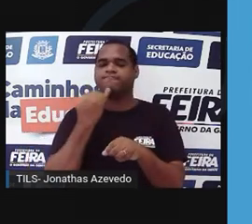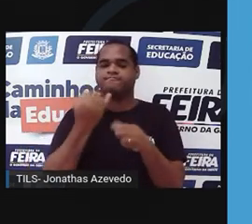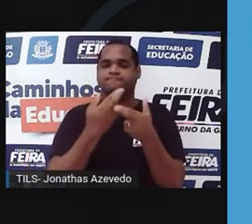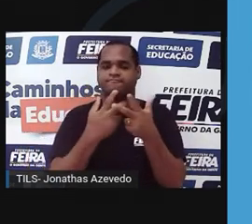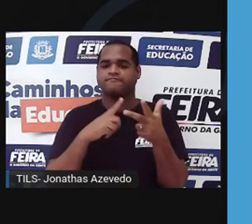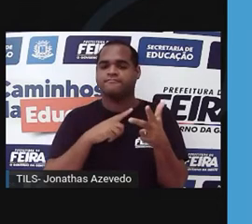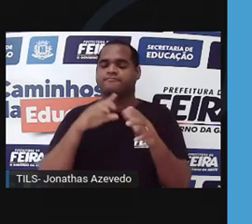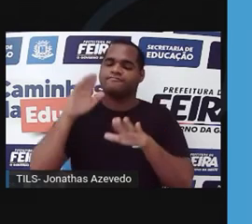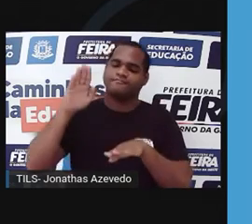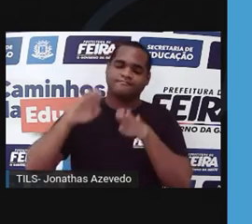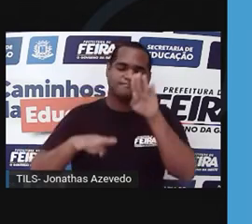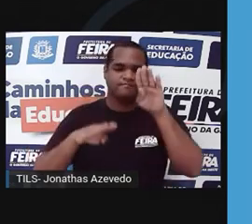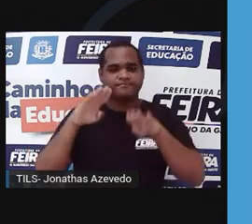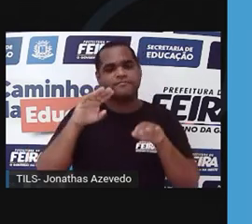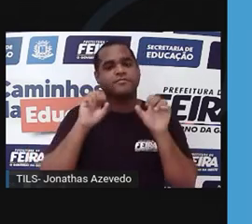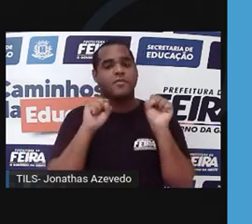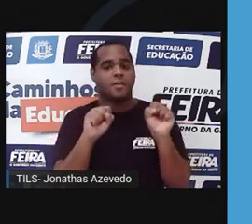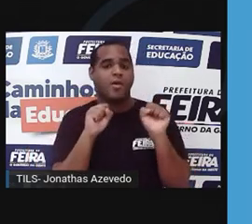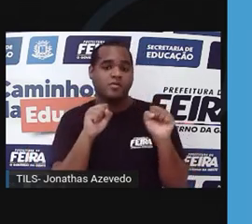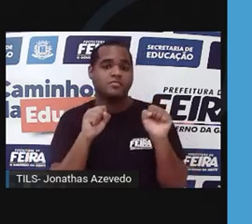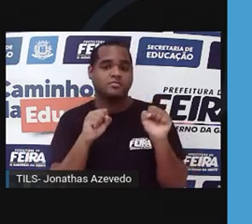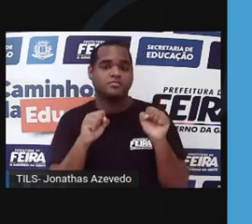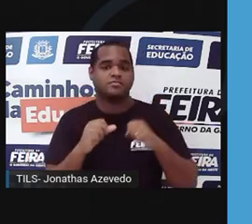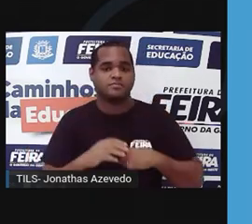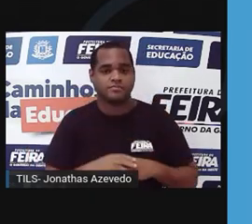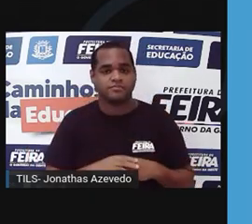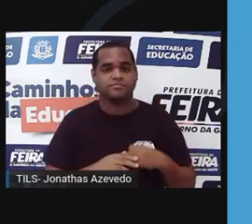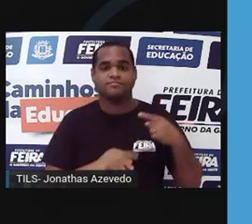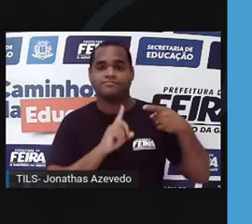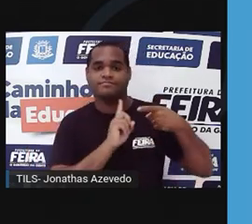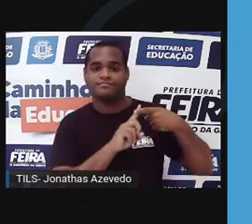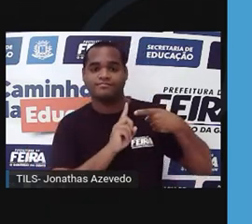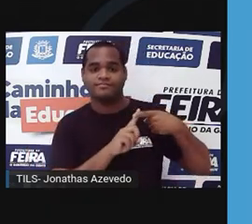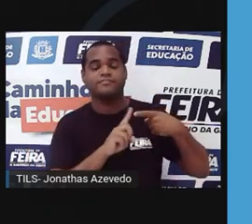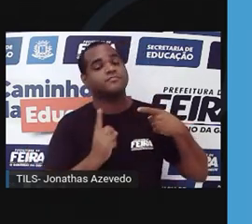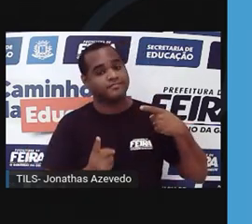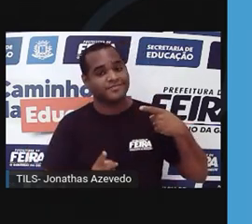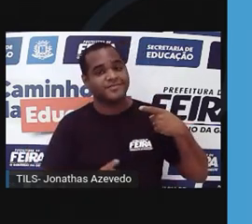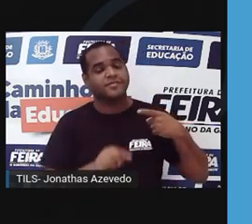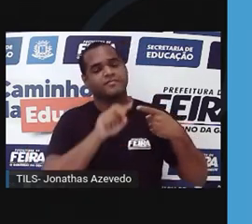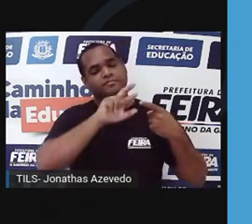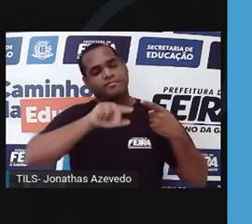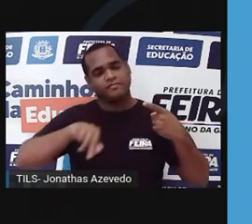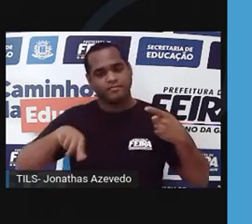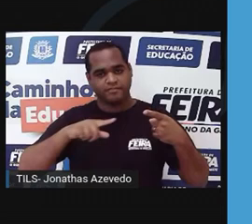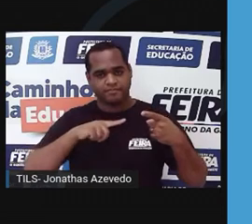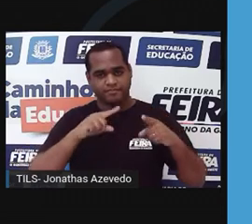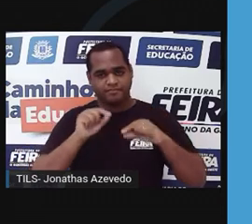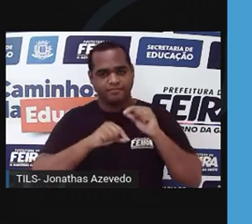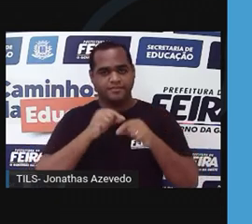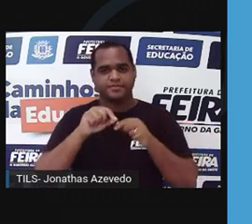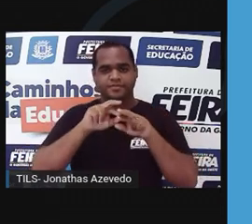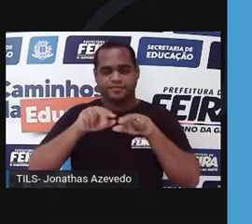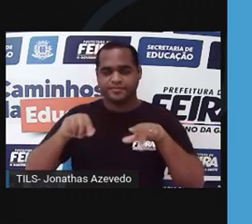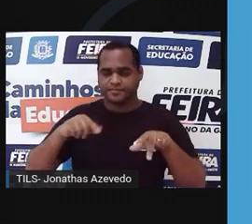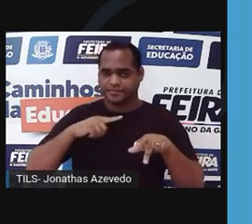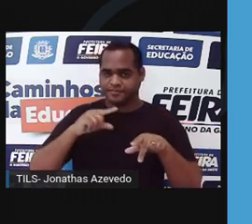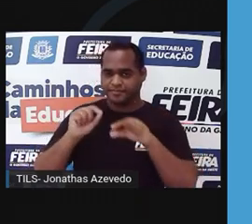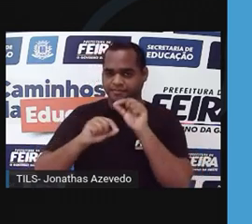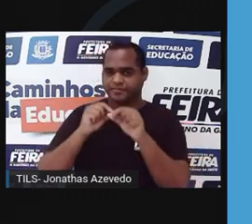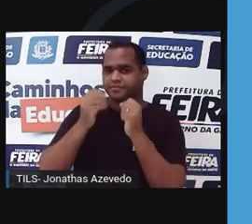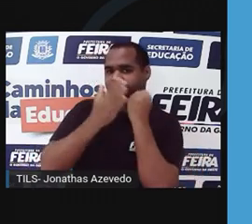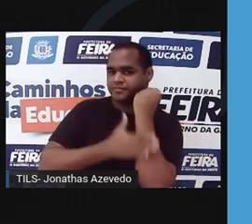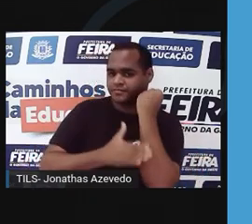variável. Ela pode ser múltiplos, quando se formam a partir de uma inflorescência, como o